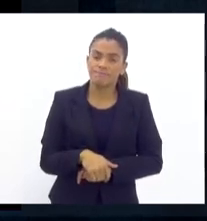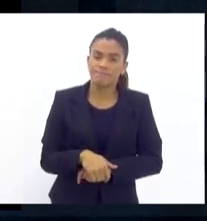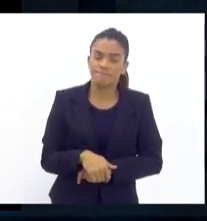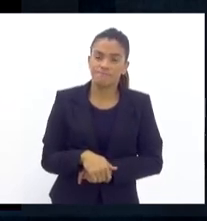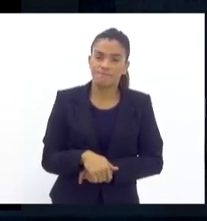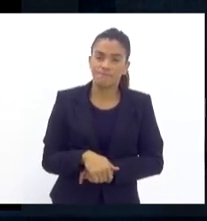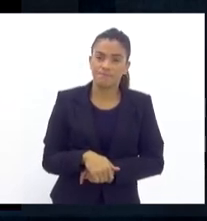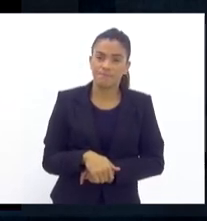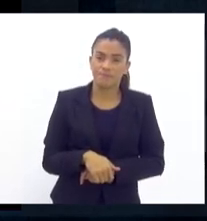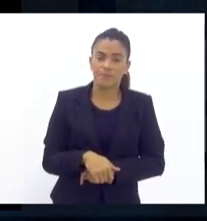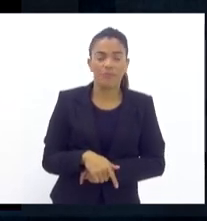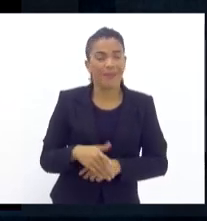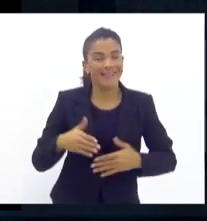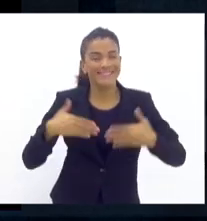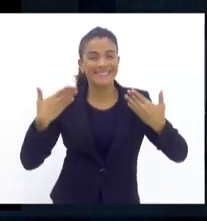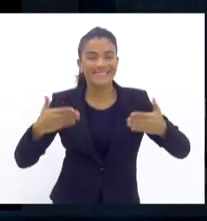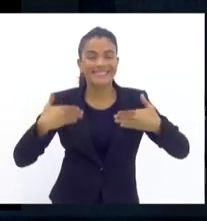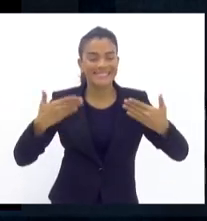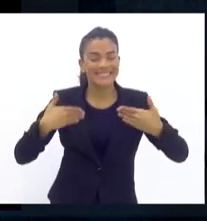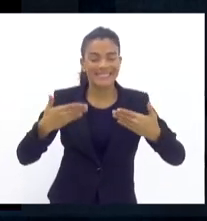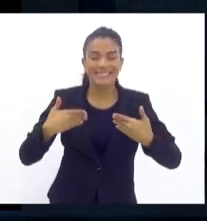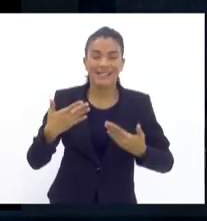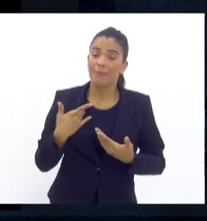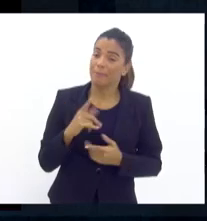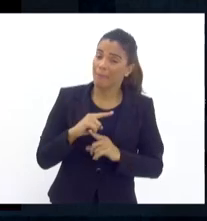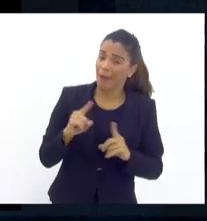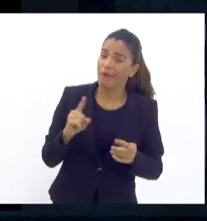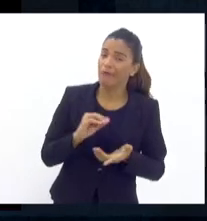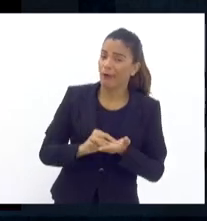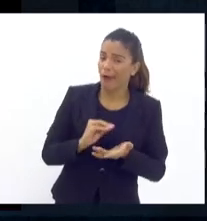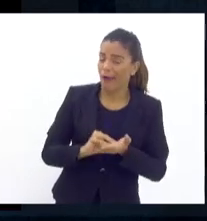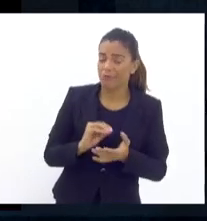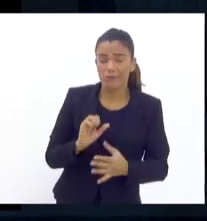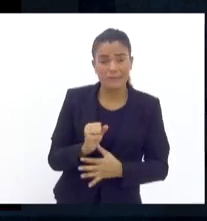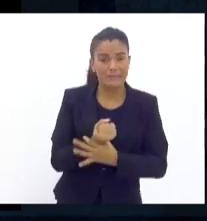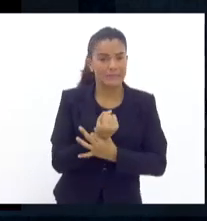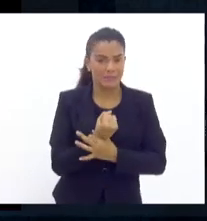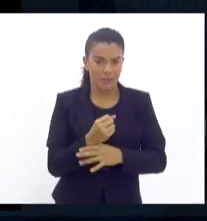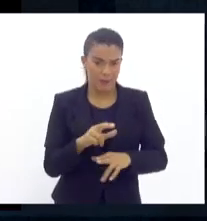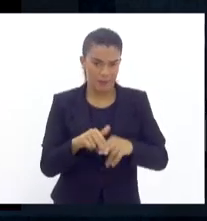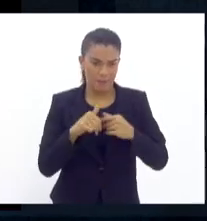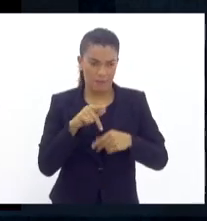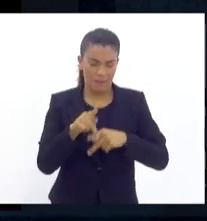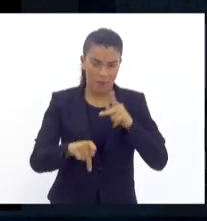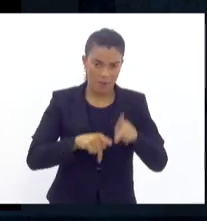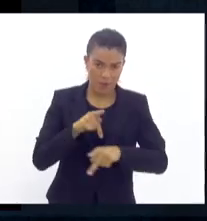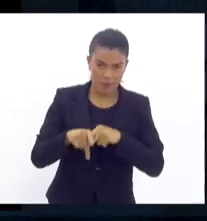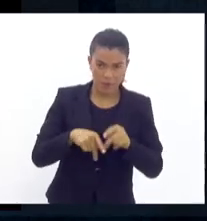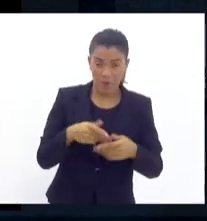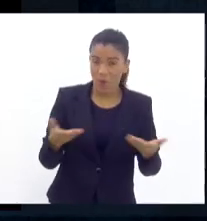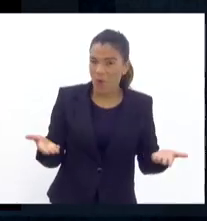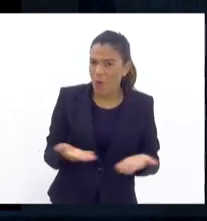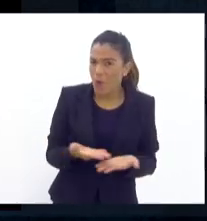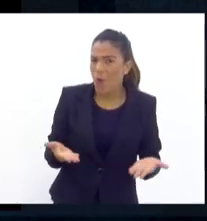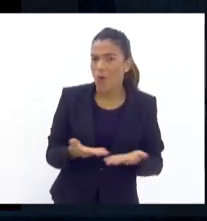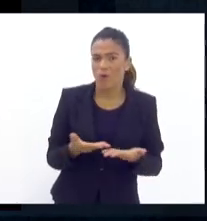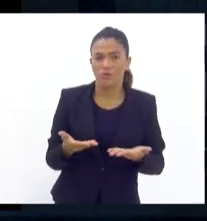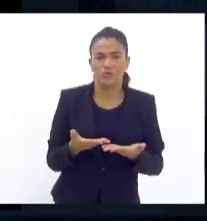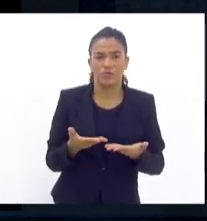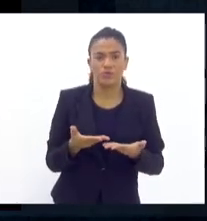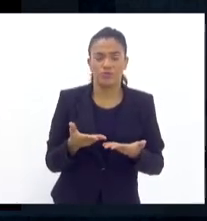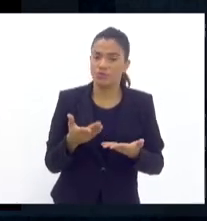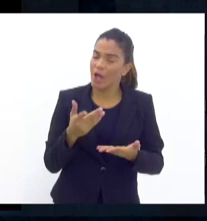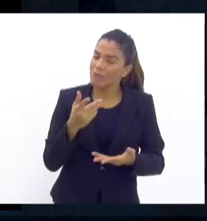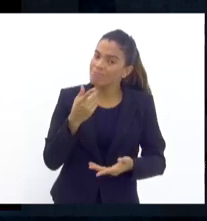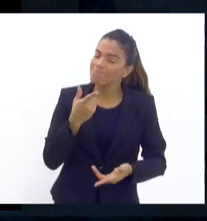um ânimo, uma falta de segurança pela população, mas hoje nós já estamos tendo um